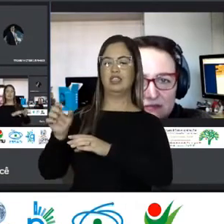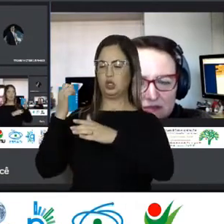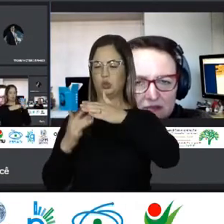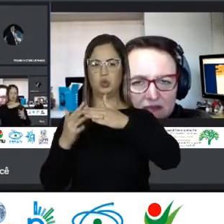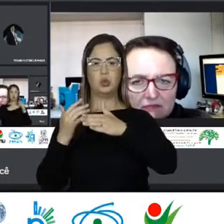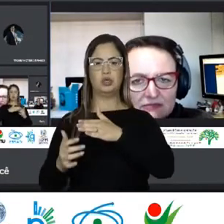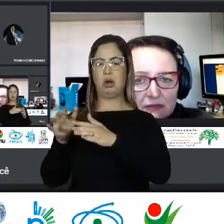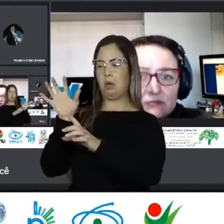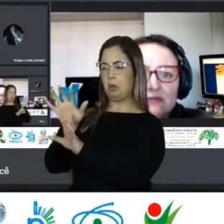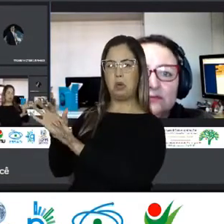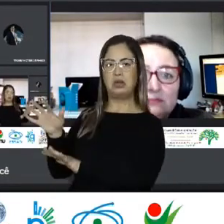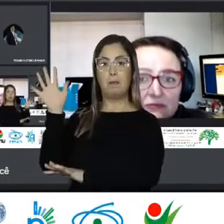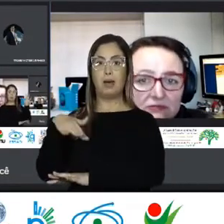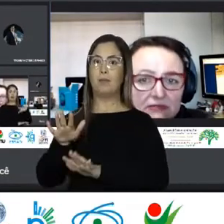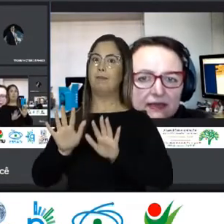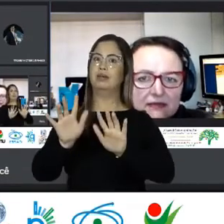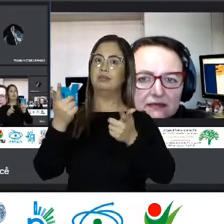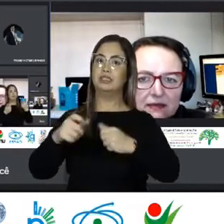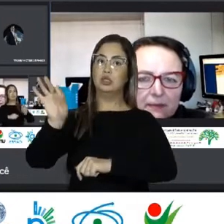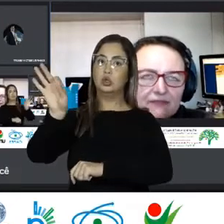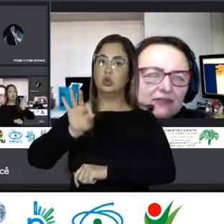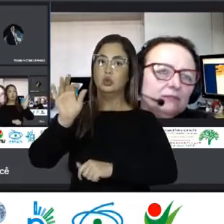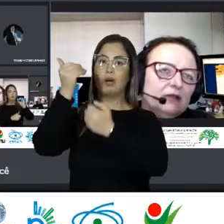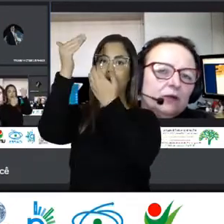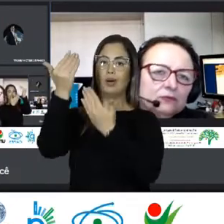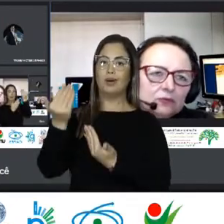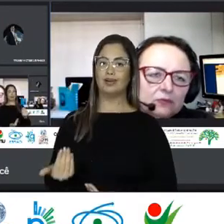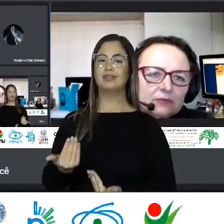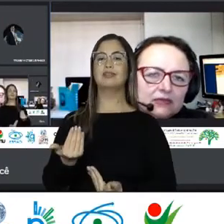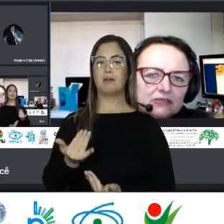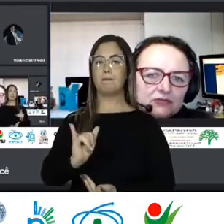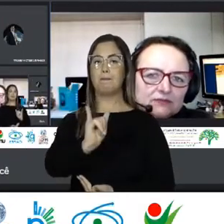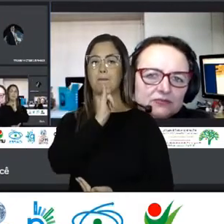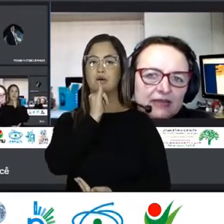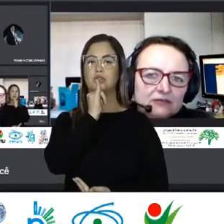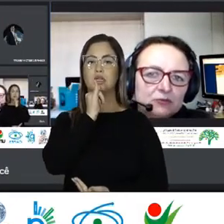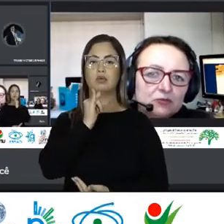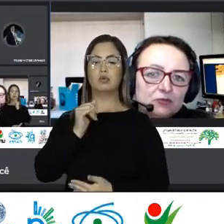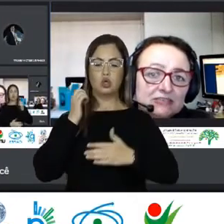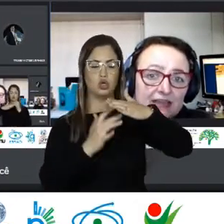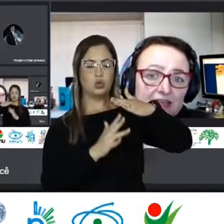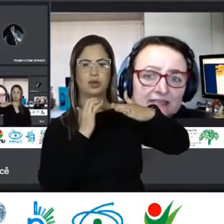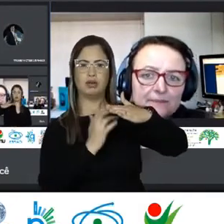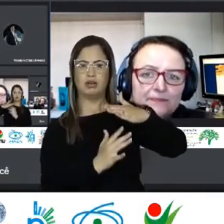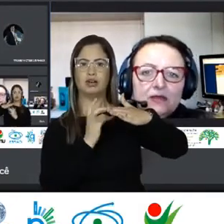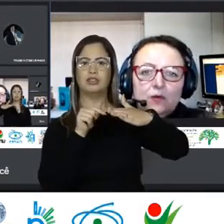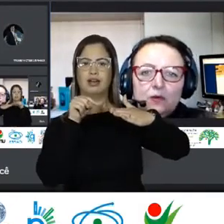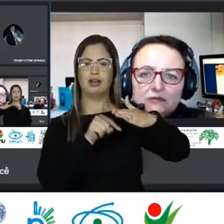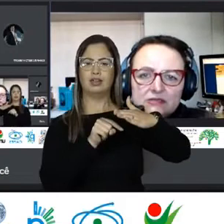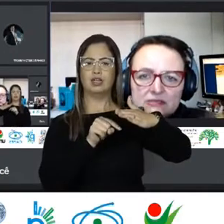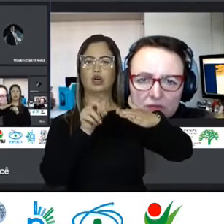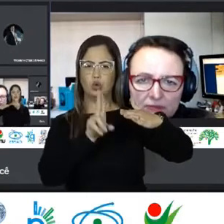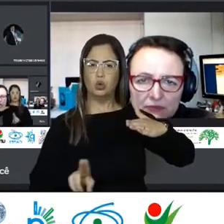estrangeiros Mas vamos aos números Para ver também Quanto o migrante O refugiado Eles produzem De riqueza